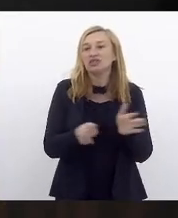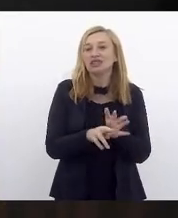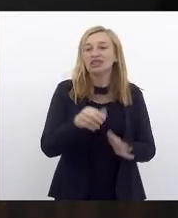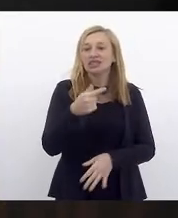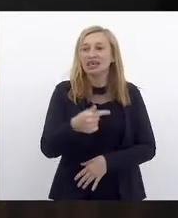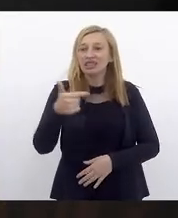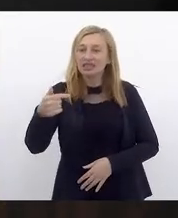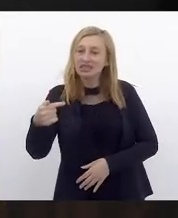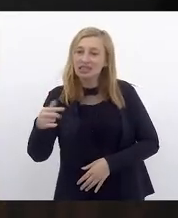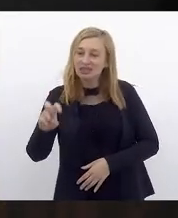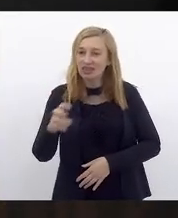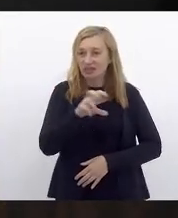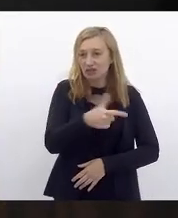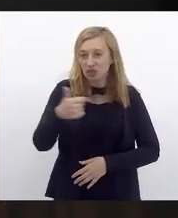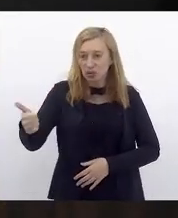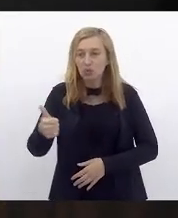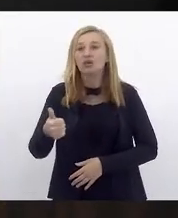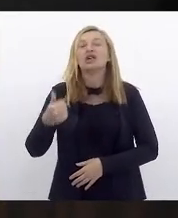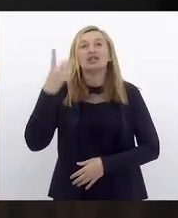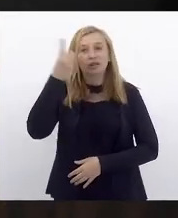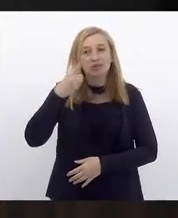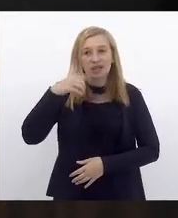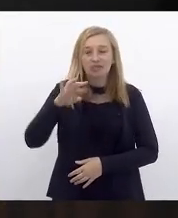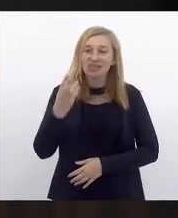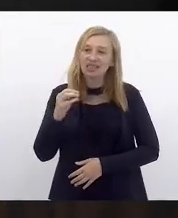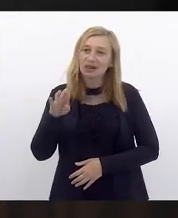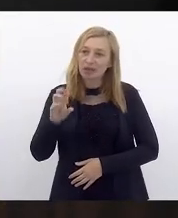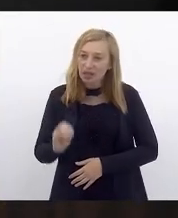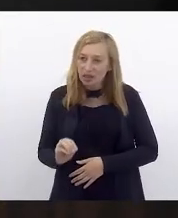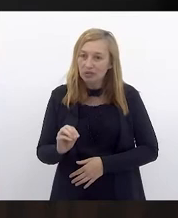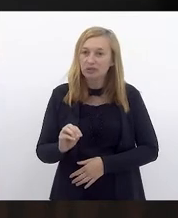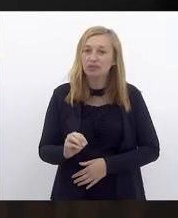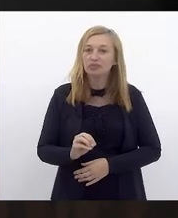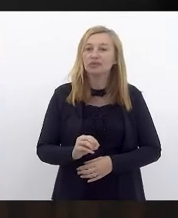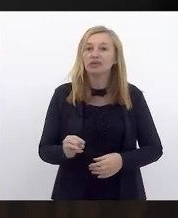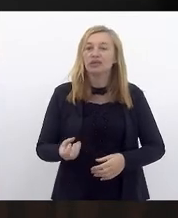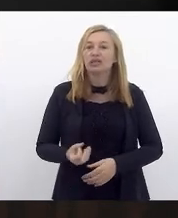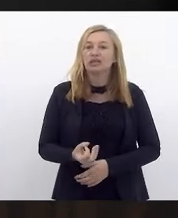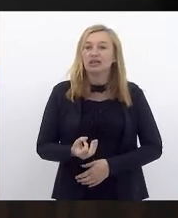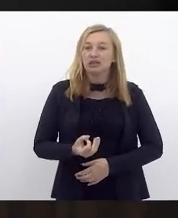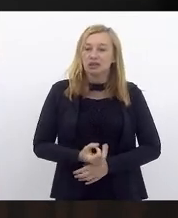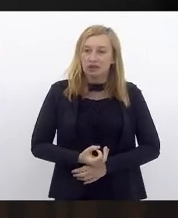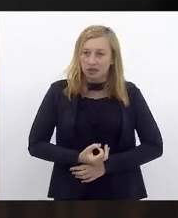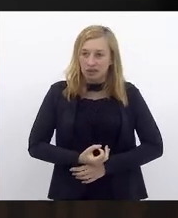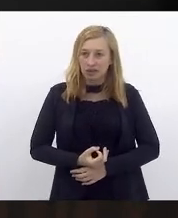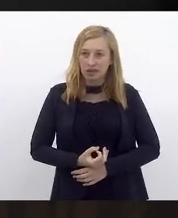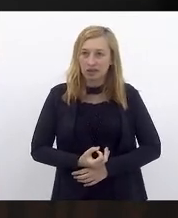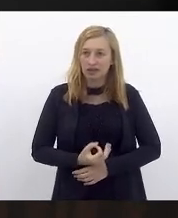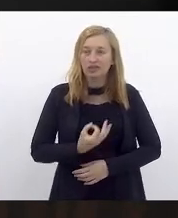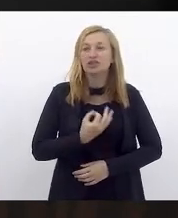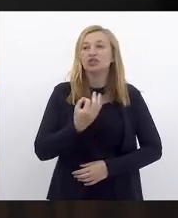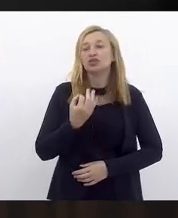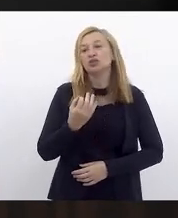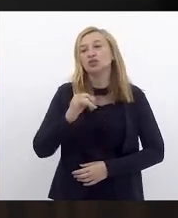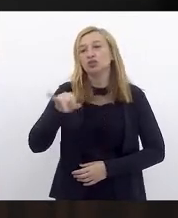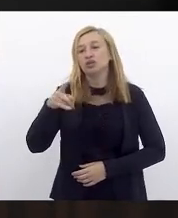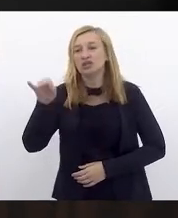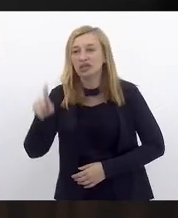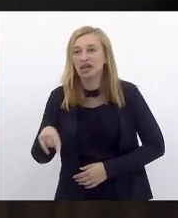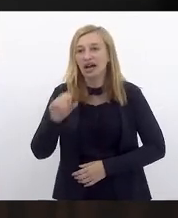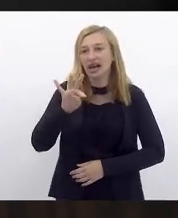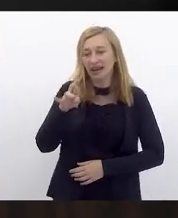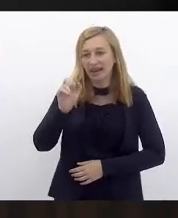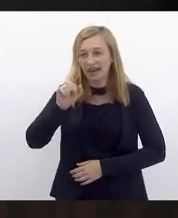75721, de autoria do deputado Marcelo Cabelereiro, que concede o diploma José Alencar para Marcelo